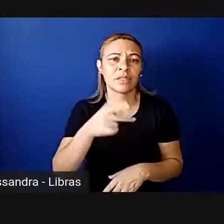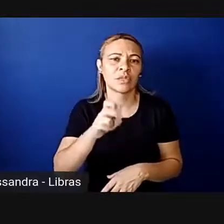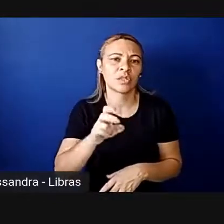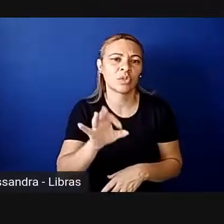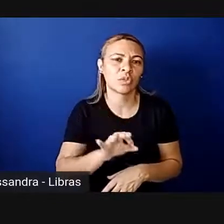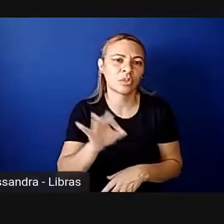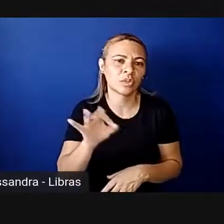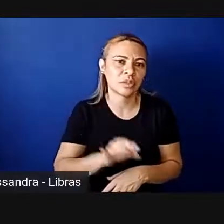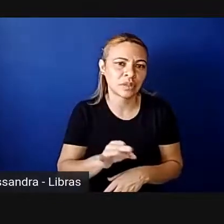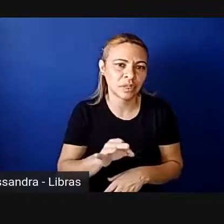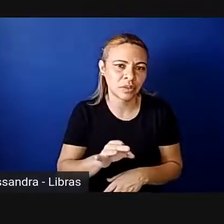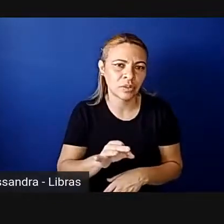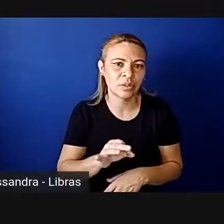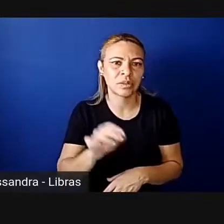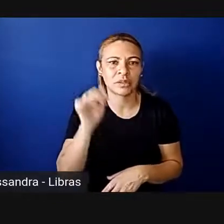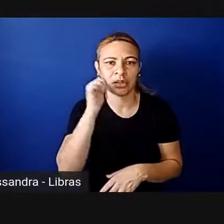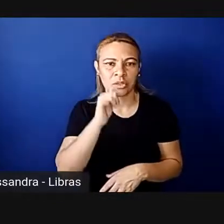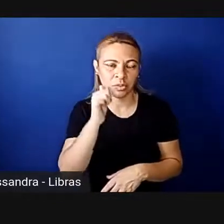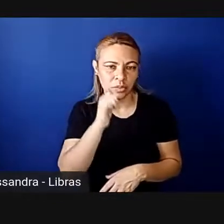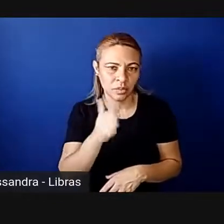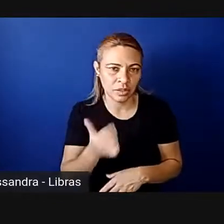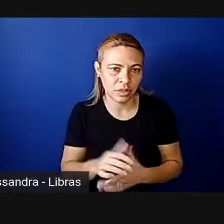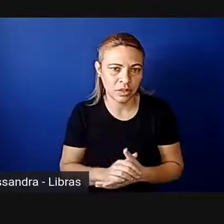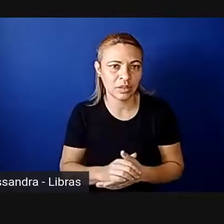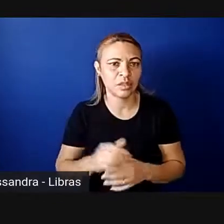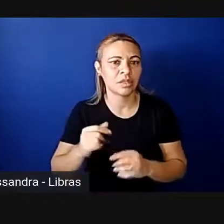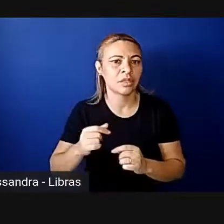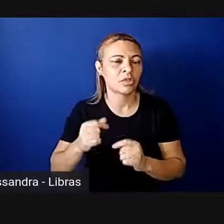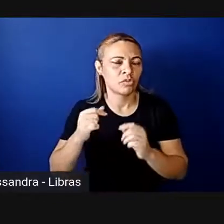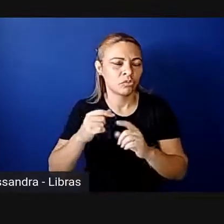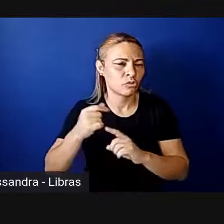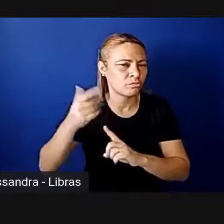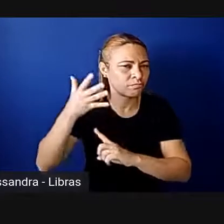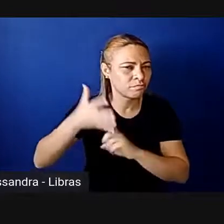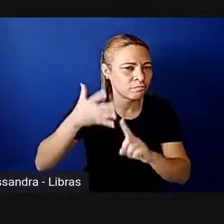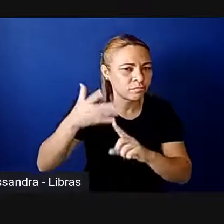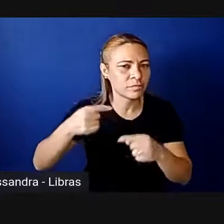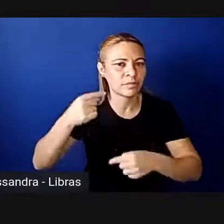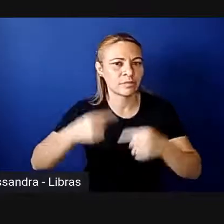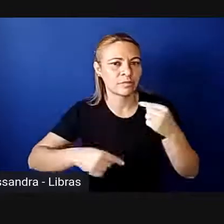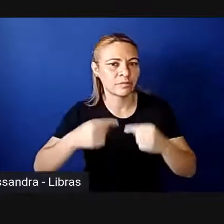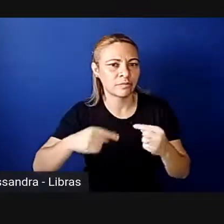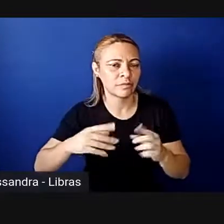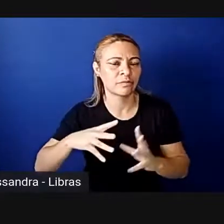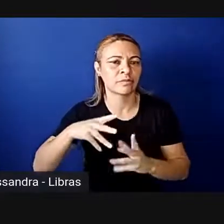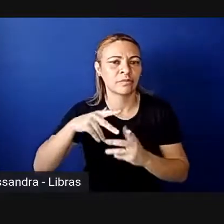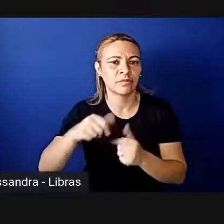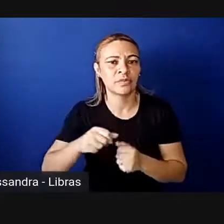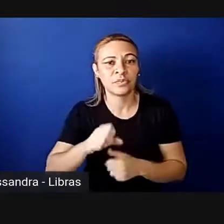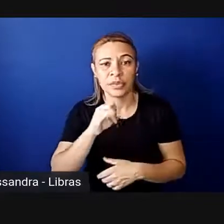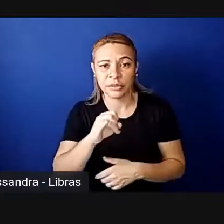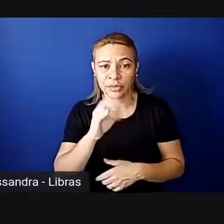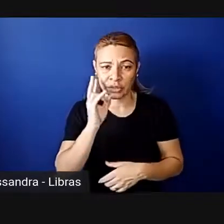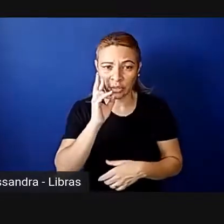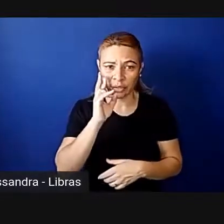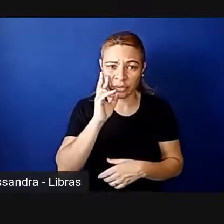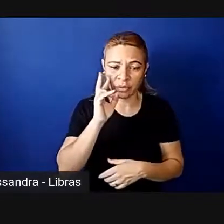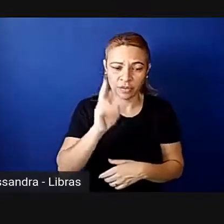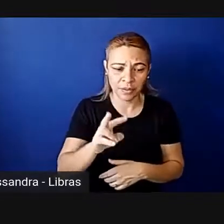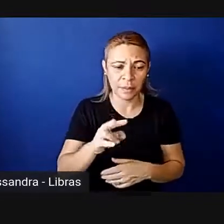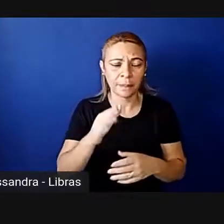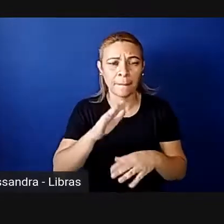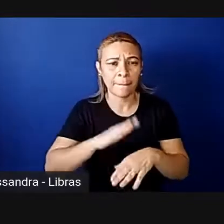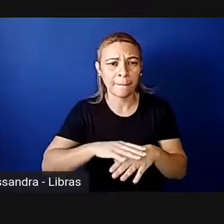mulheres nos parlamentos mundiais, né, se você olhar na América Latina, que é um exemplo mais